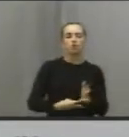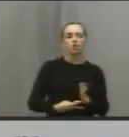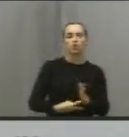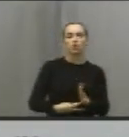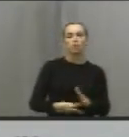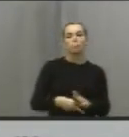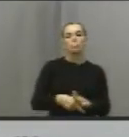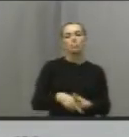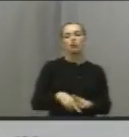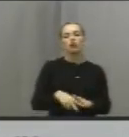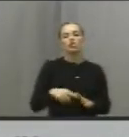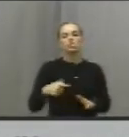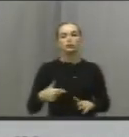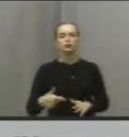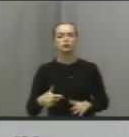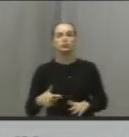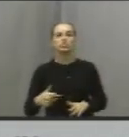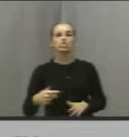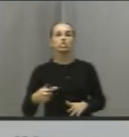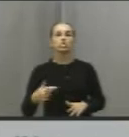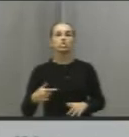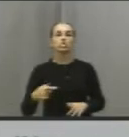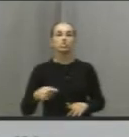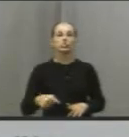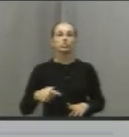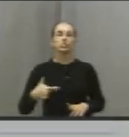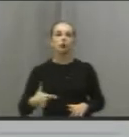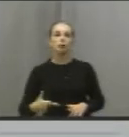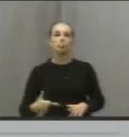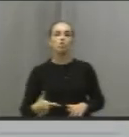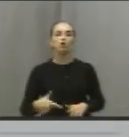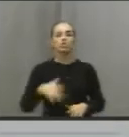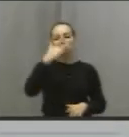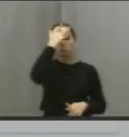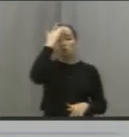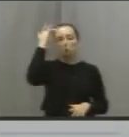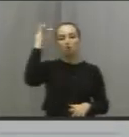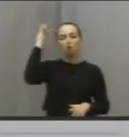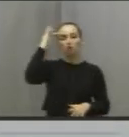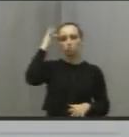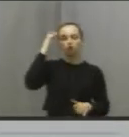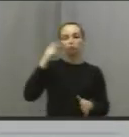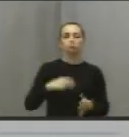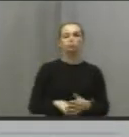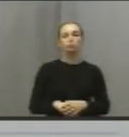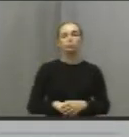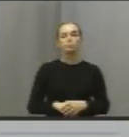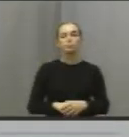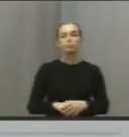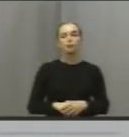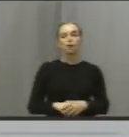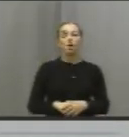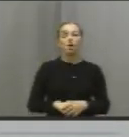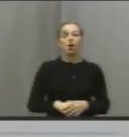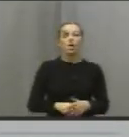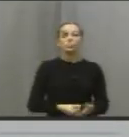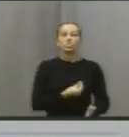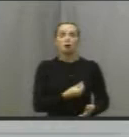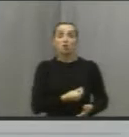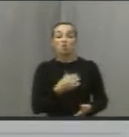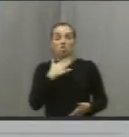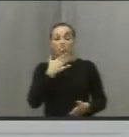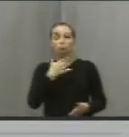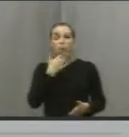72,2 cidadãos. Pode passar. Isso é qualidade de vida, por isso que Araraquara é a